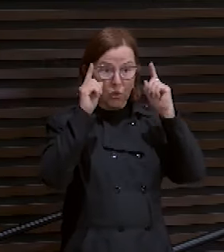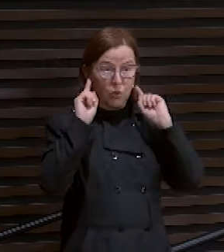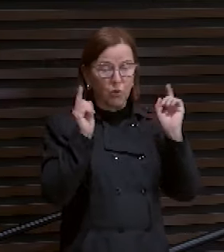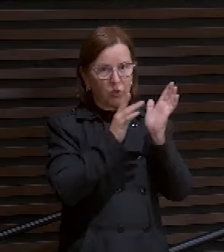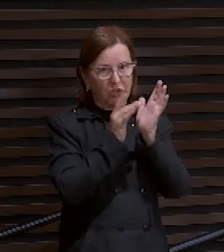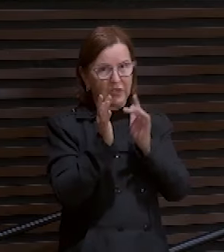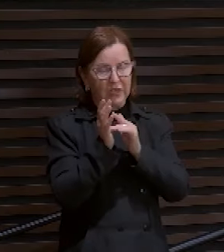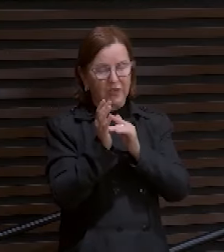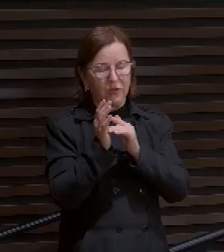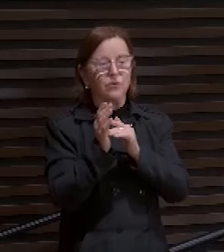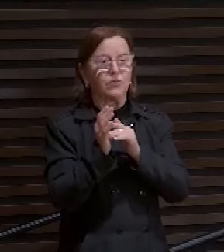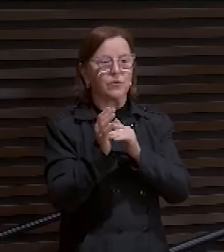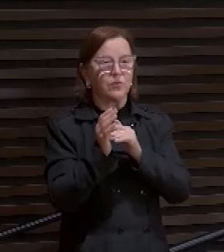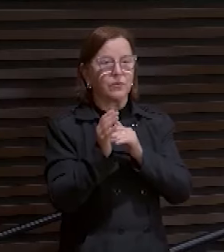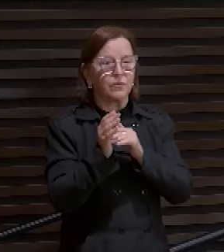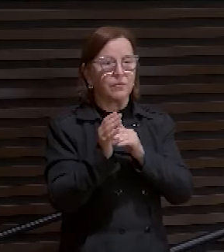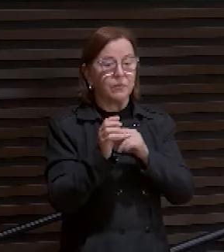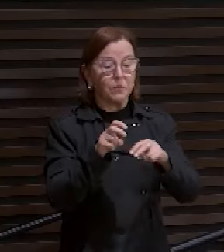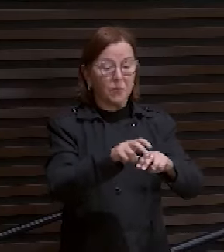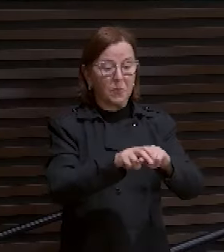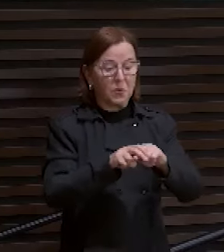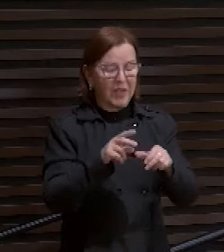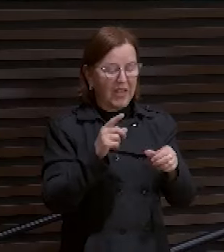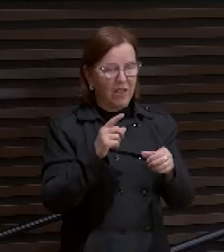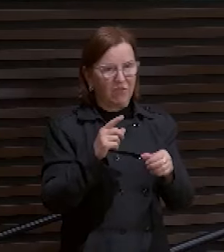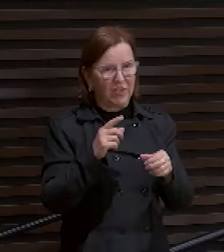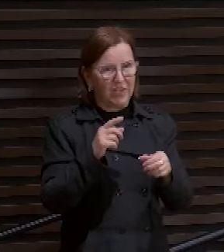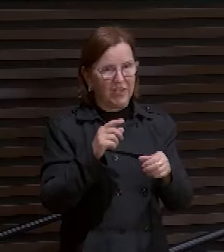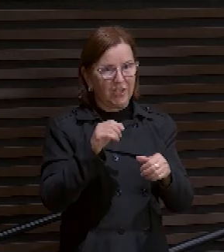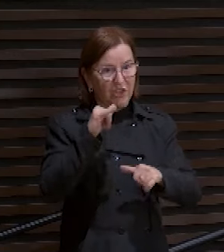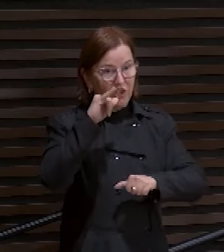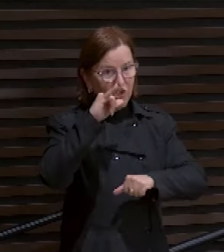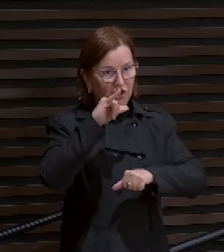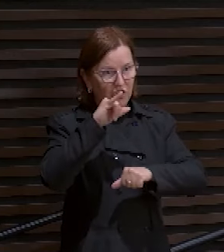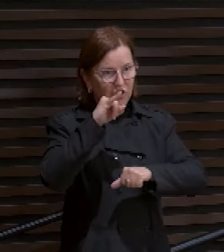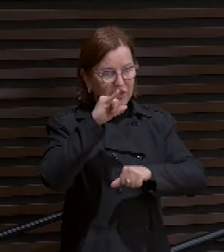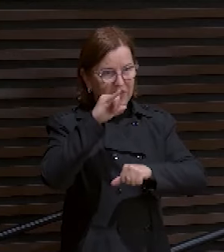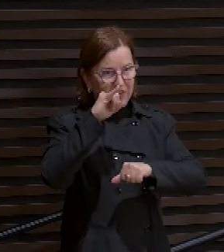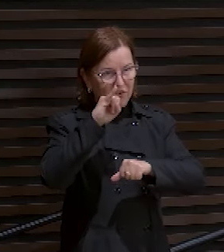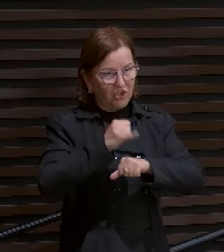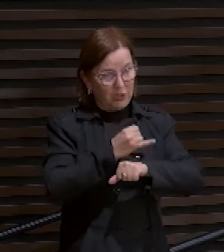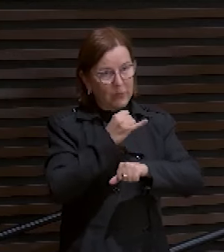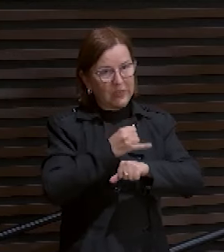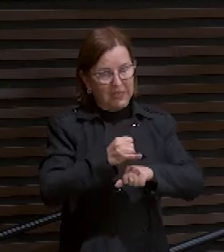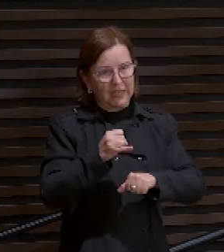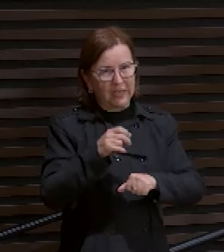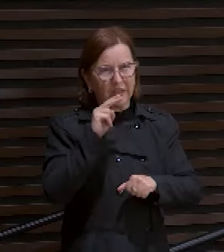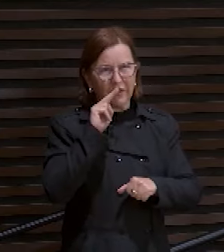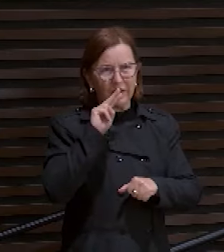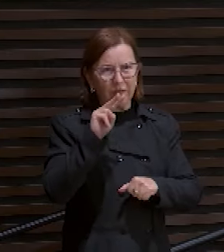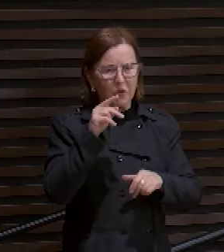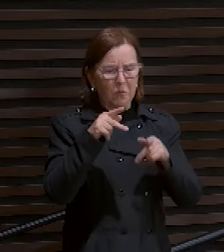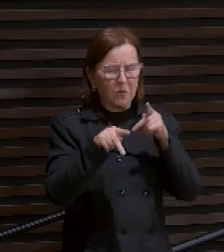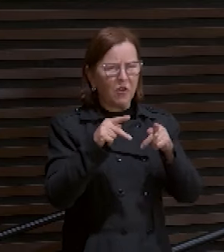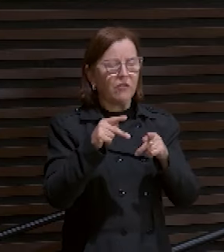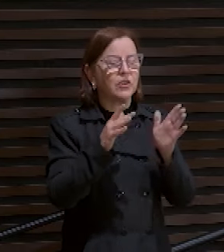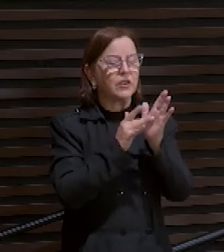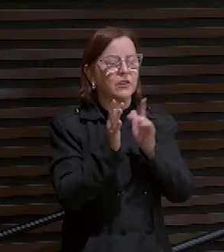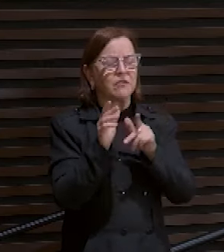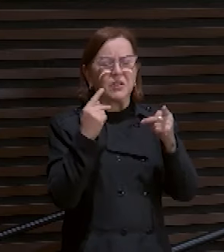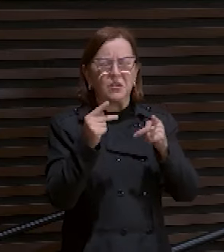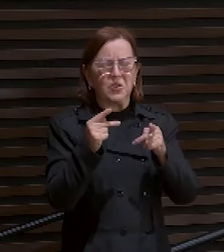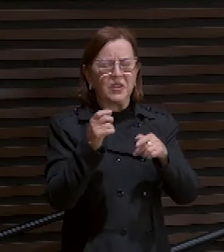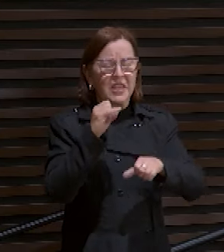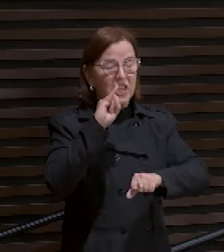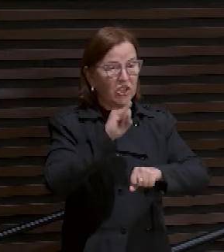sobre o Jerusalém. Quando ele viu aquele povo. E ele disse, Jerusalém, Jerusalém. Vocês que matam os